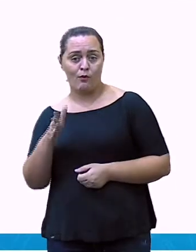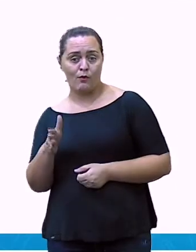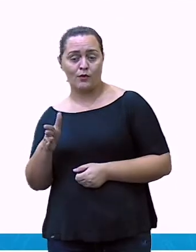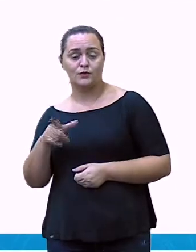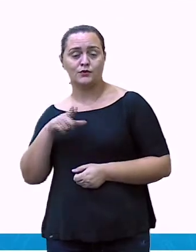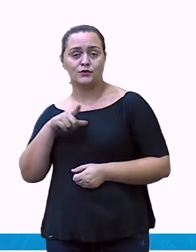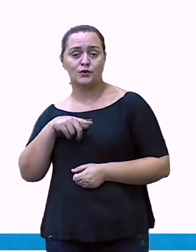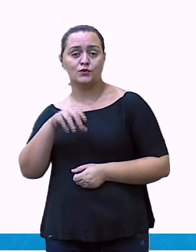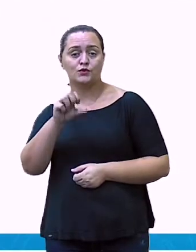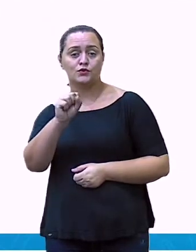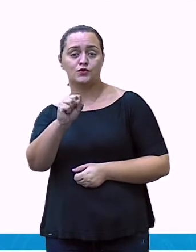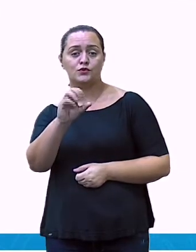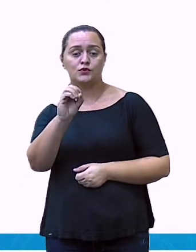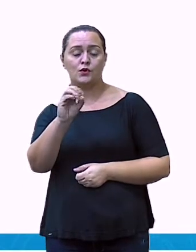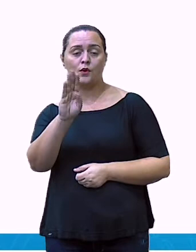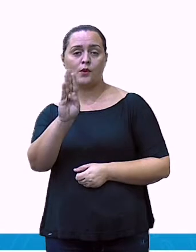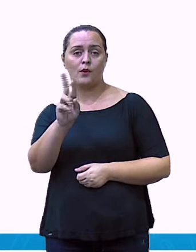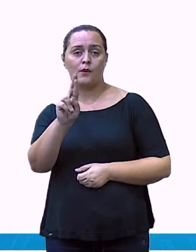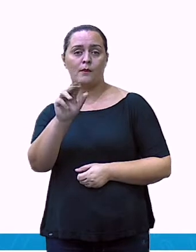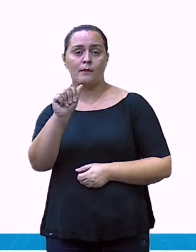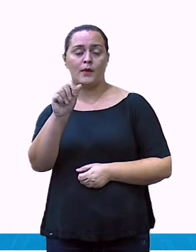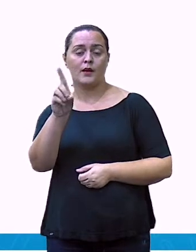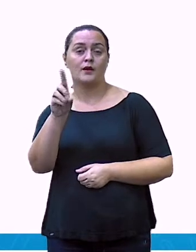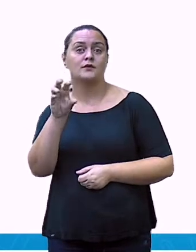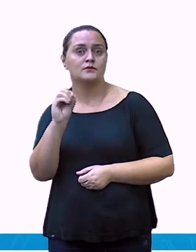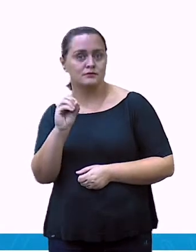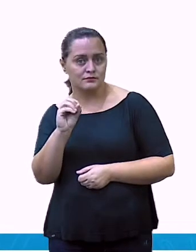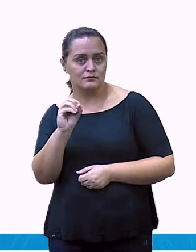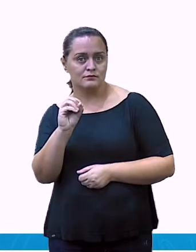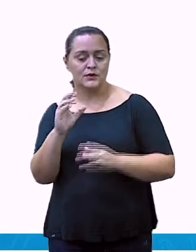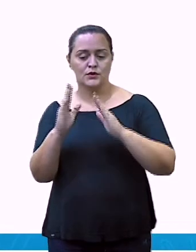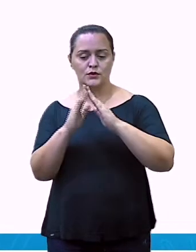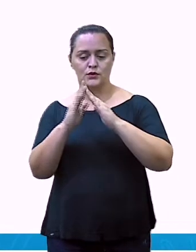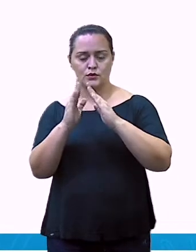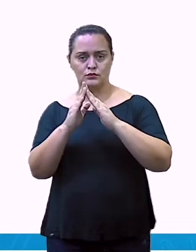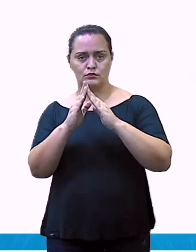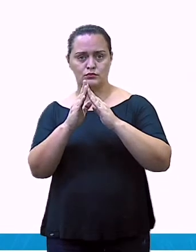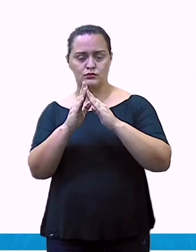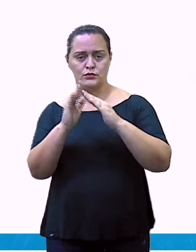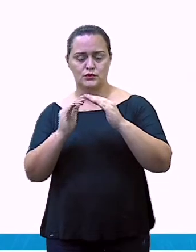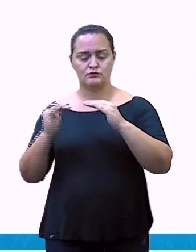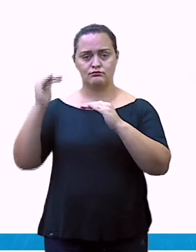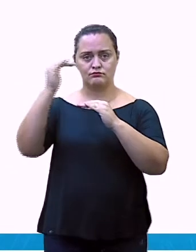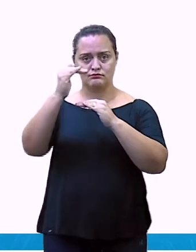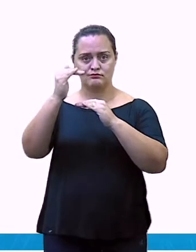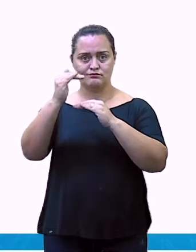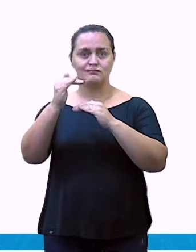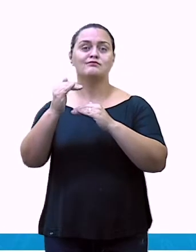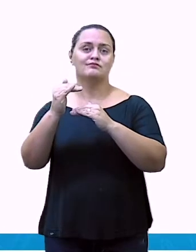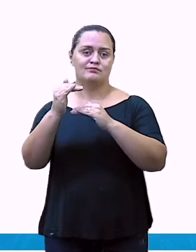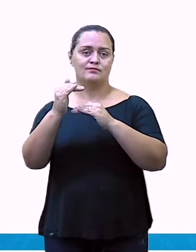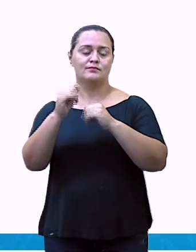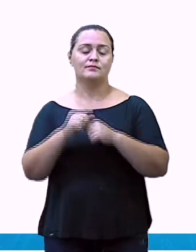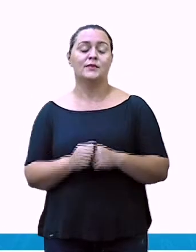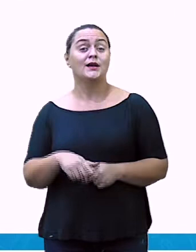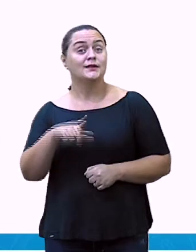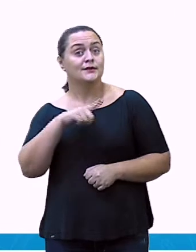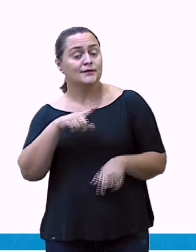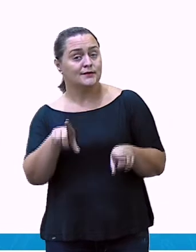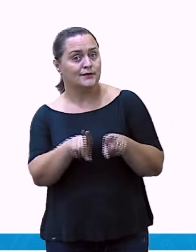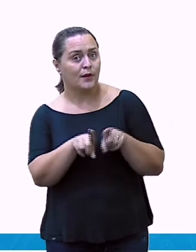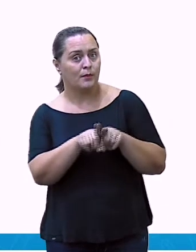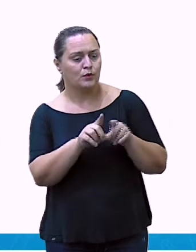feito de dois pavimentos. Também na cidade, temos apartamento, edifício.